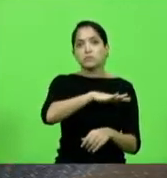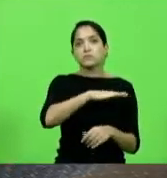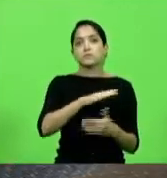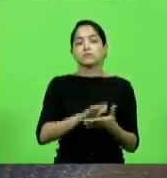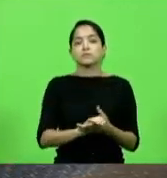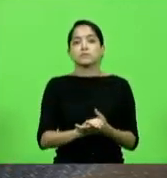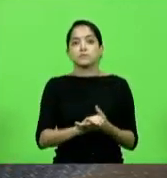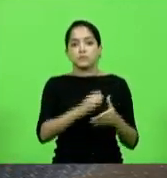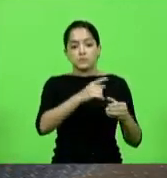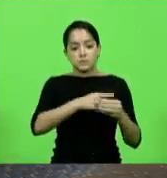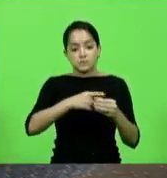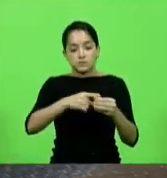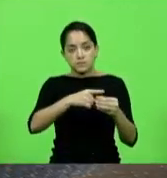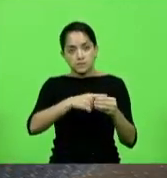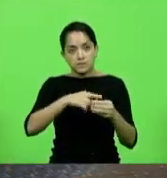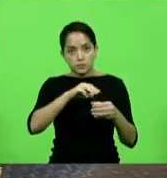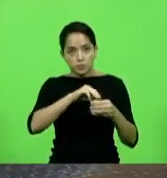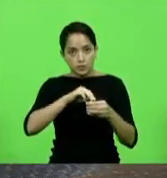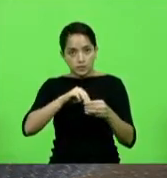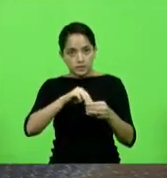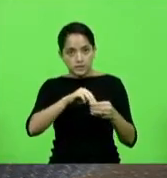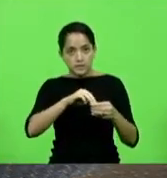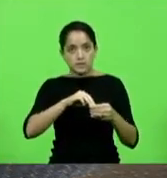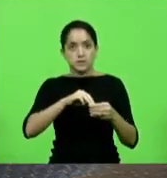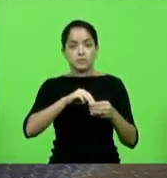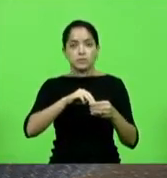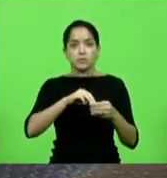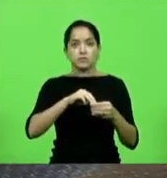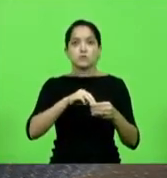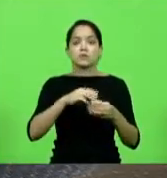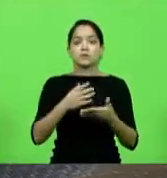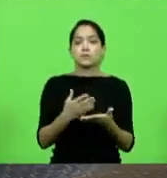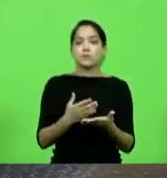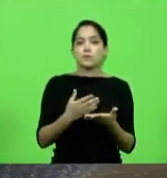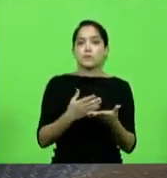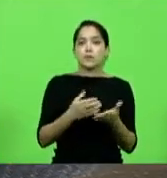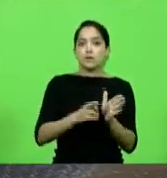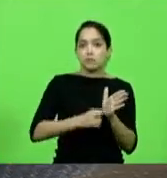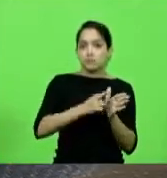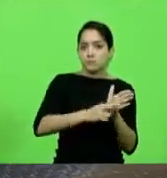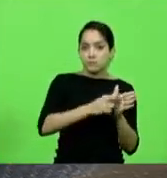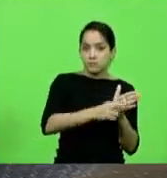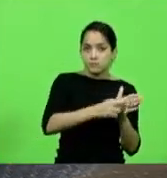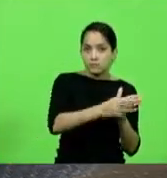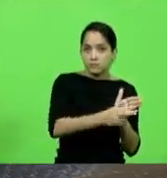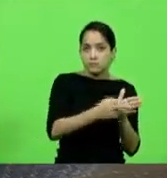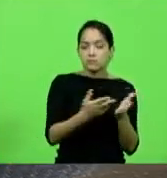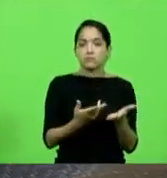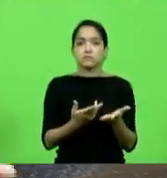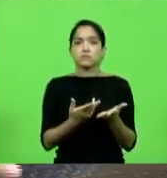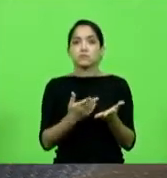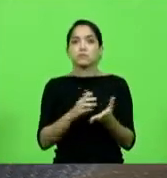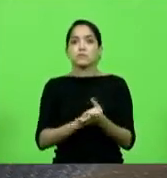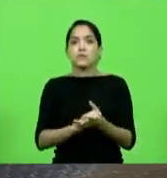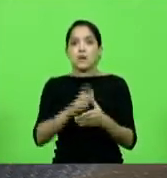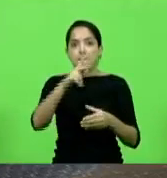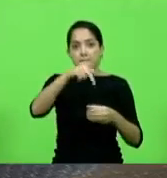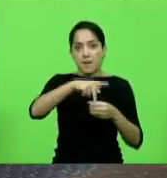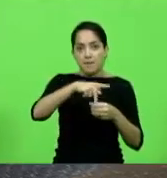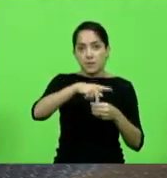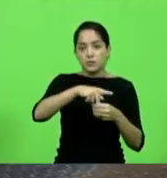Pedrinho Rio Negrinho Itaiópolis Papanduva BR